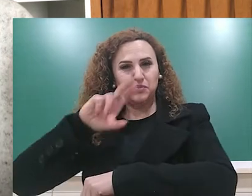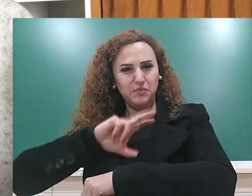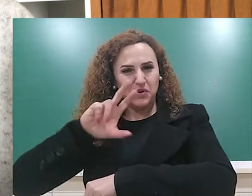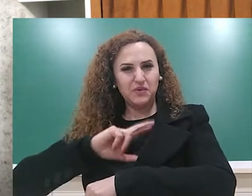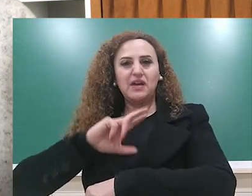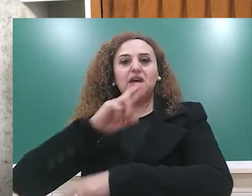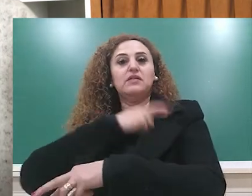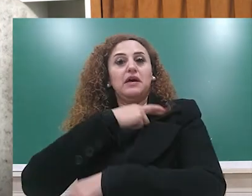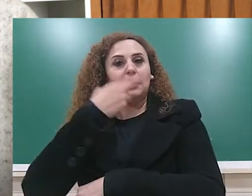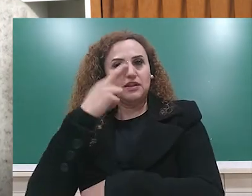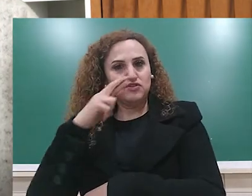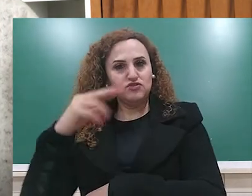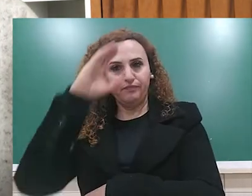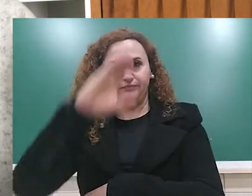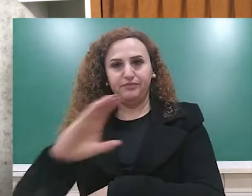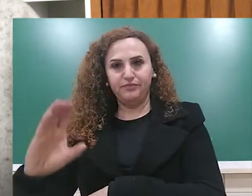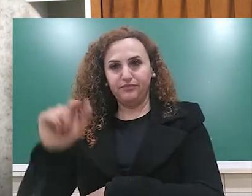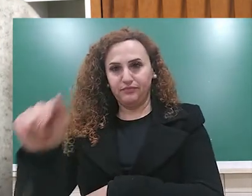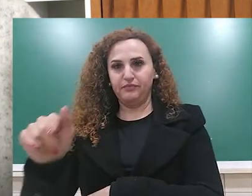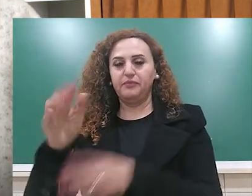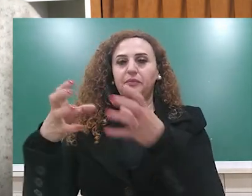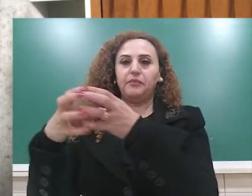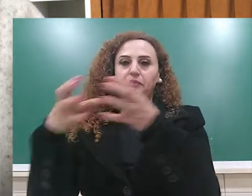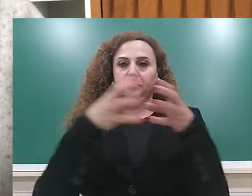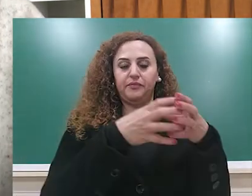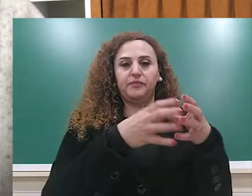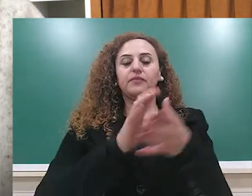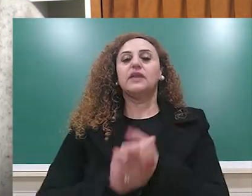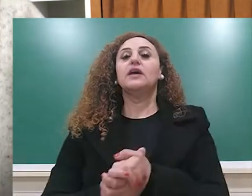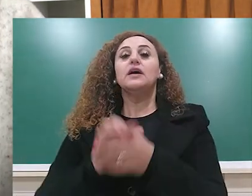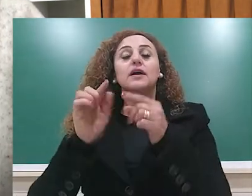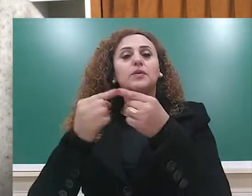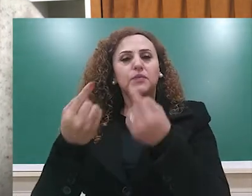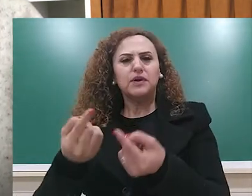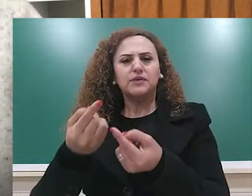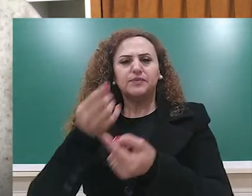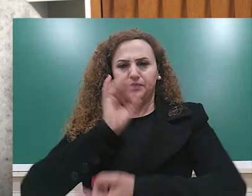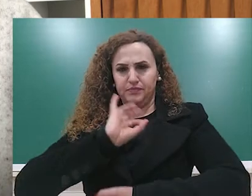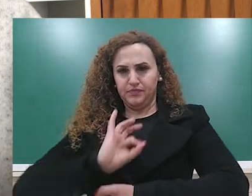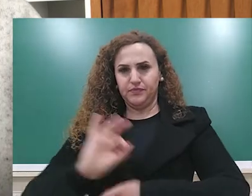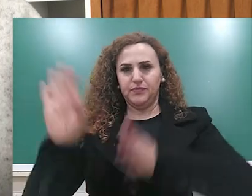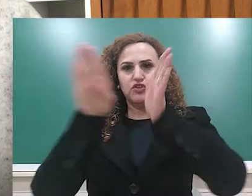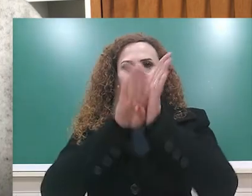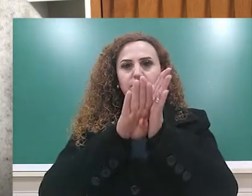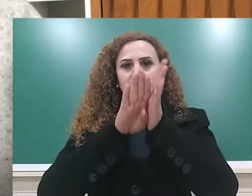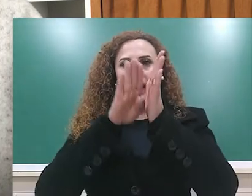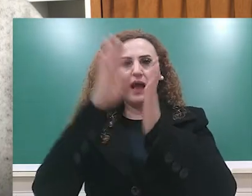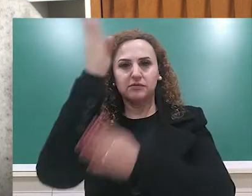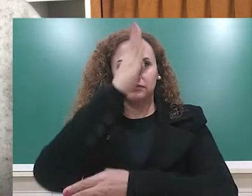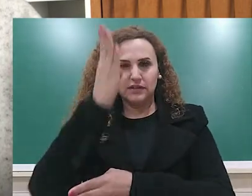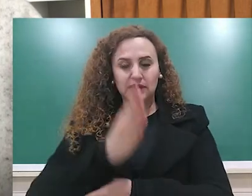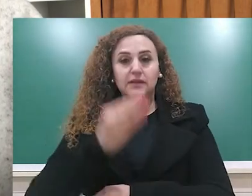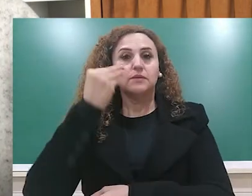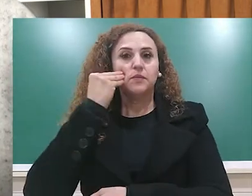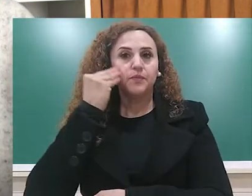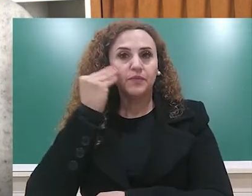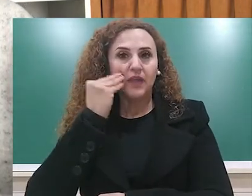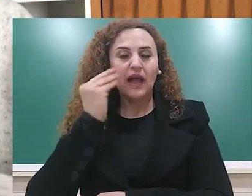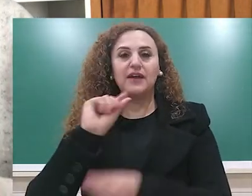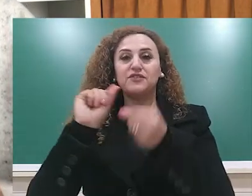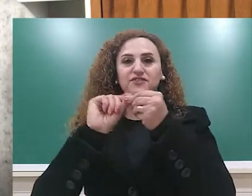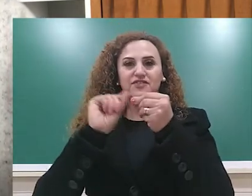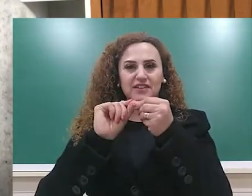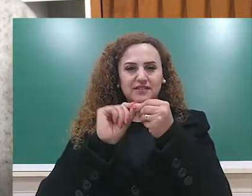portugueses para os indígenas. Logo quando os jesuítas chegaram ao Brasil, eles tentaram fazer a educação dos